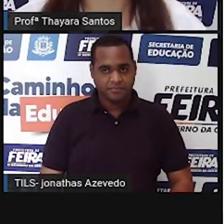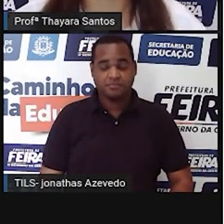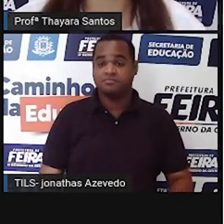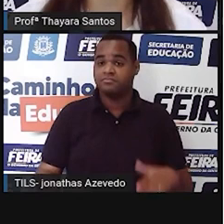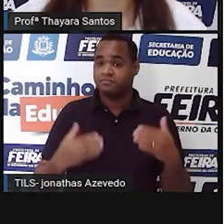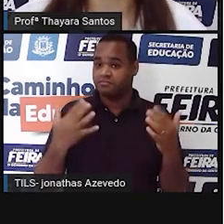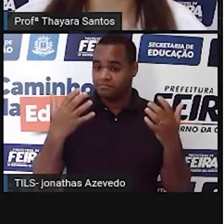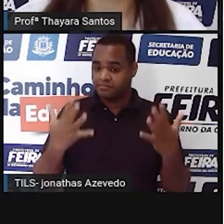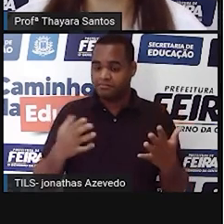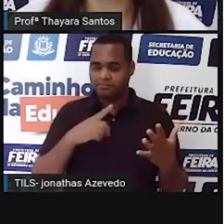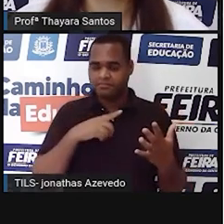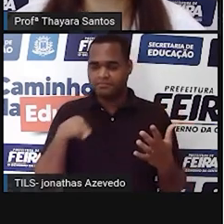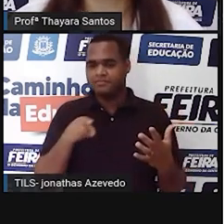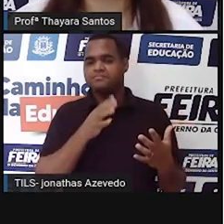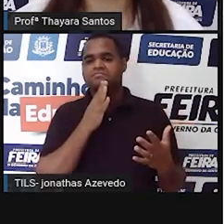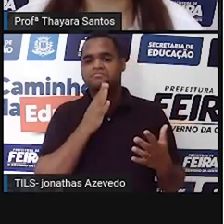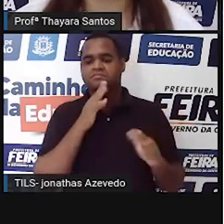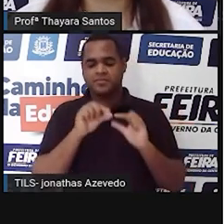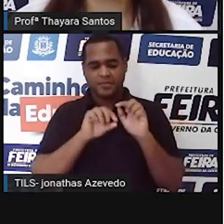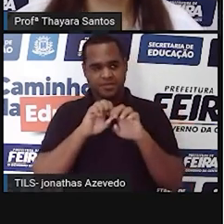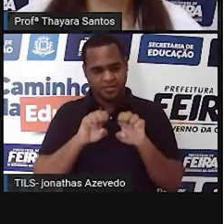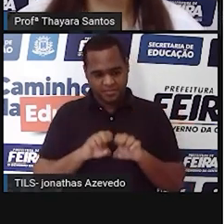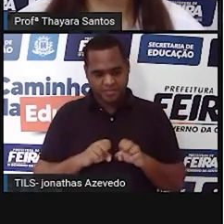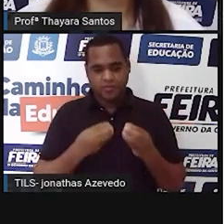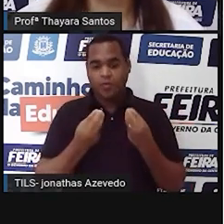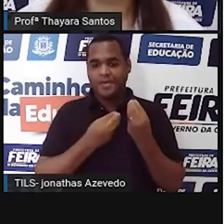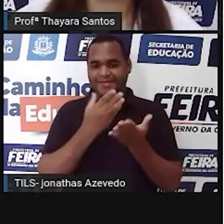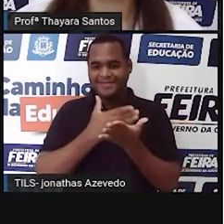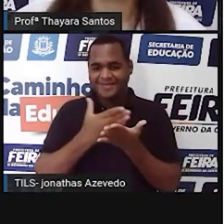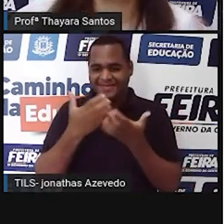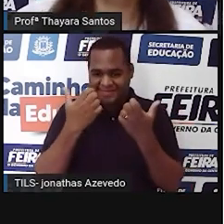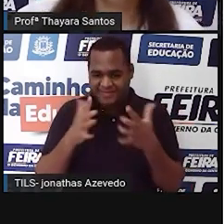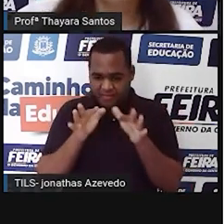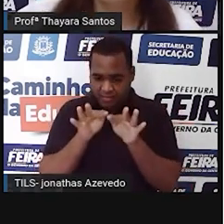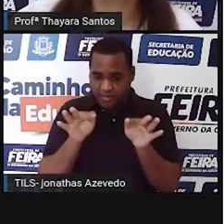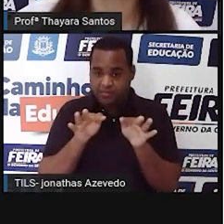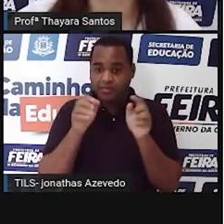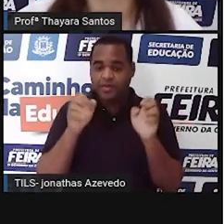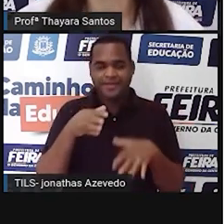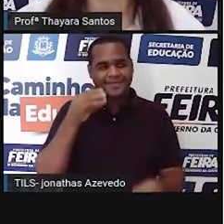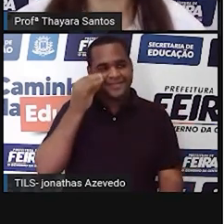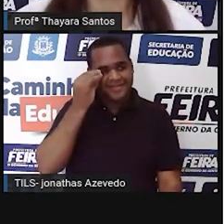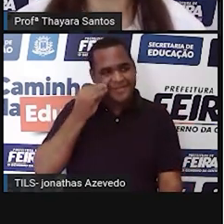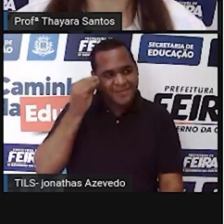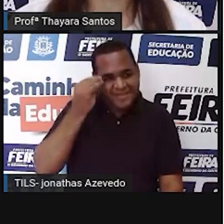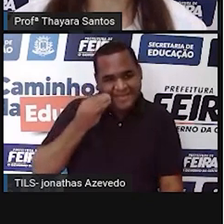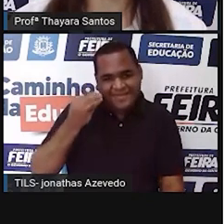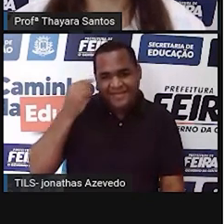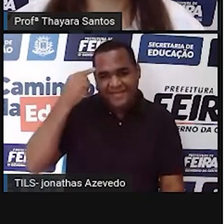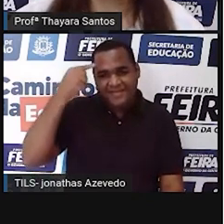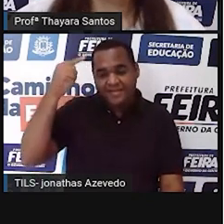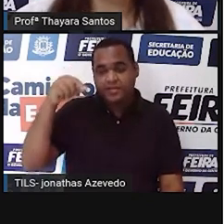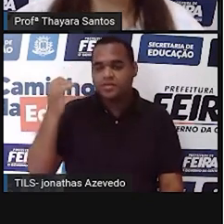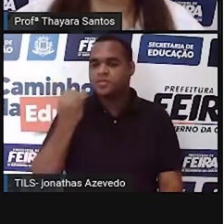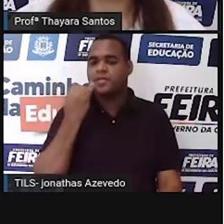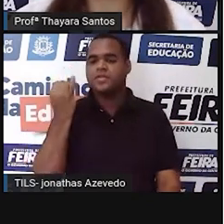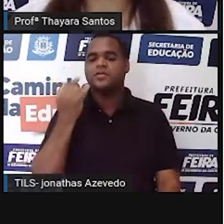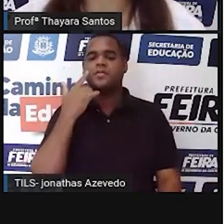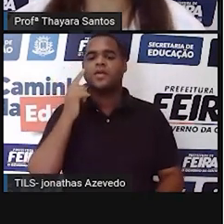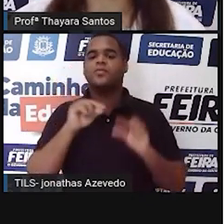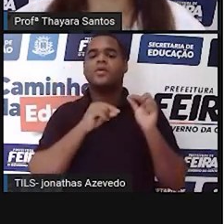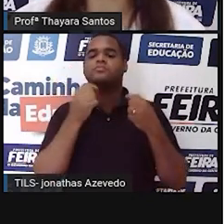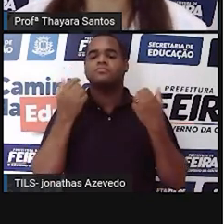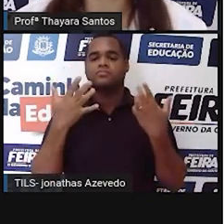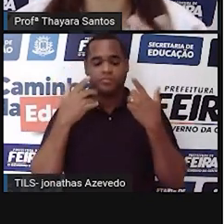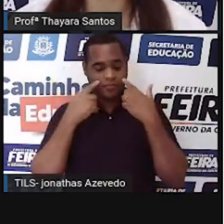Então, aqui a gente vai conhecer como é essa estrutura básica desse microscópio. A gente teve a experiência lá no simulador de ver esse microscópio,